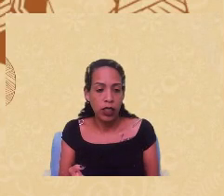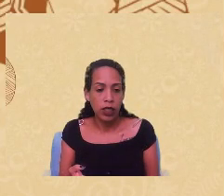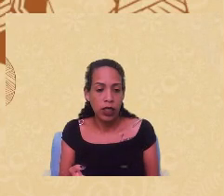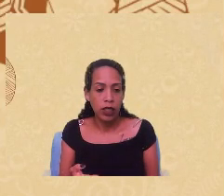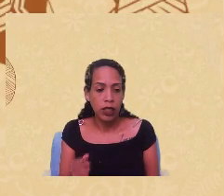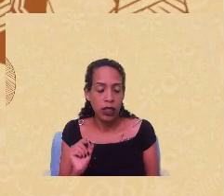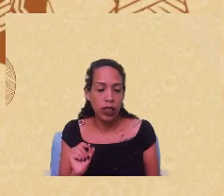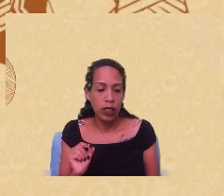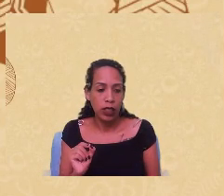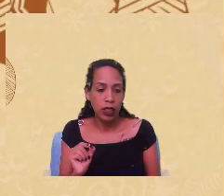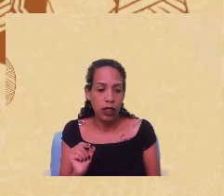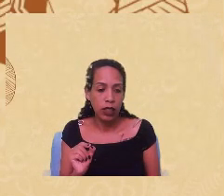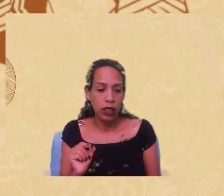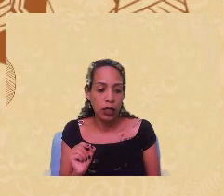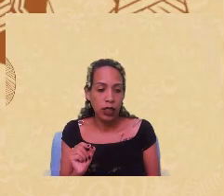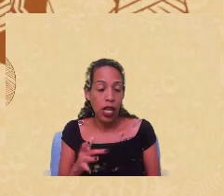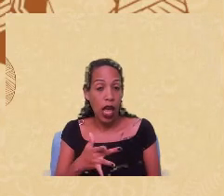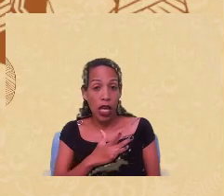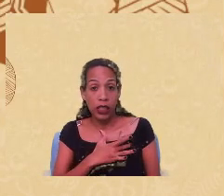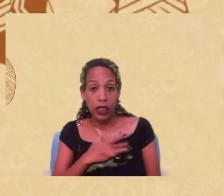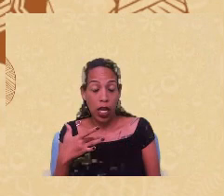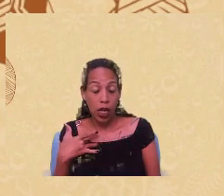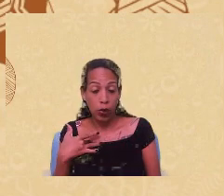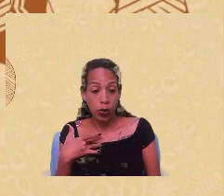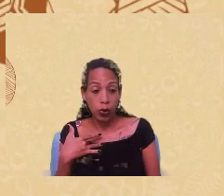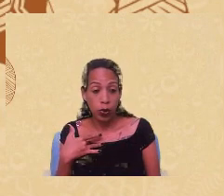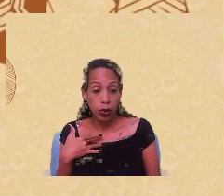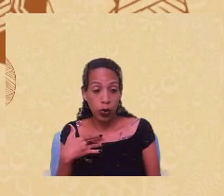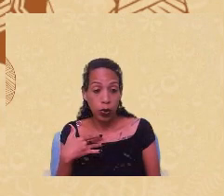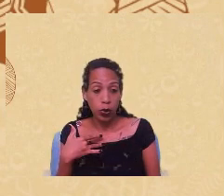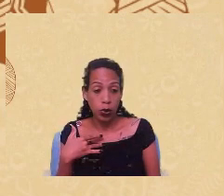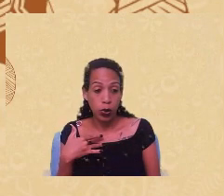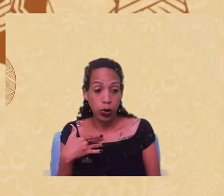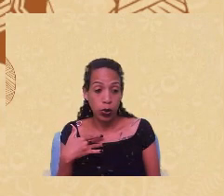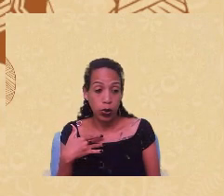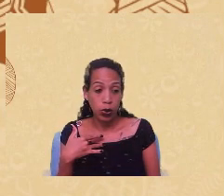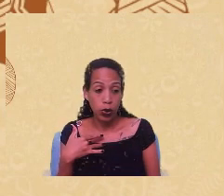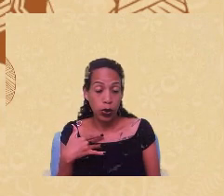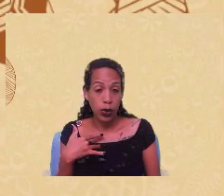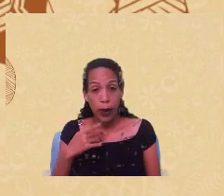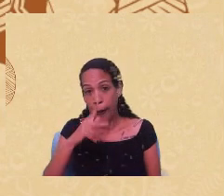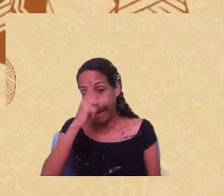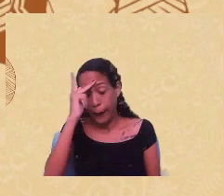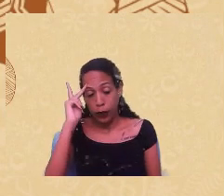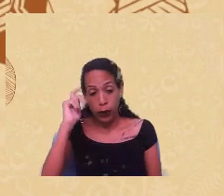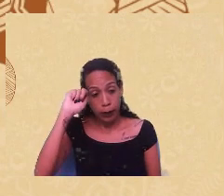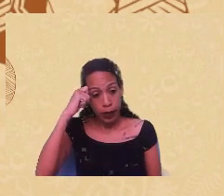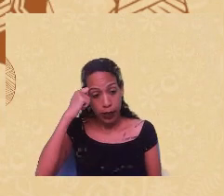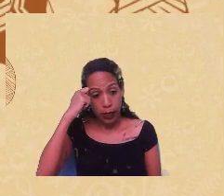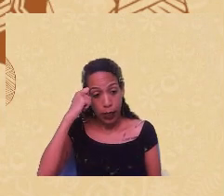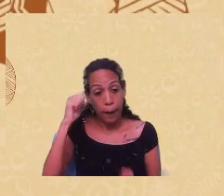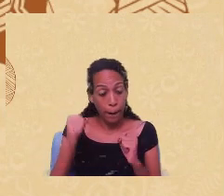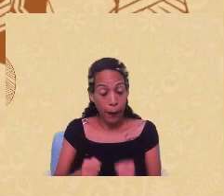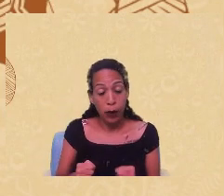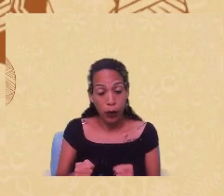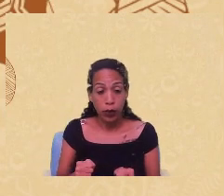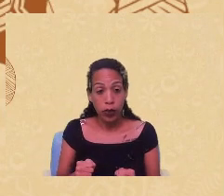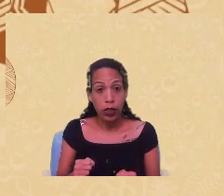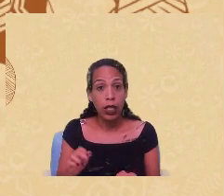a saúde da população negra ou a saúde como um todo e a saúde mental,